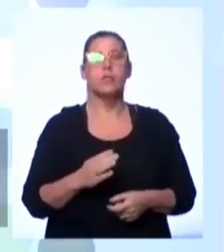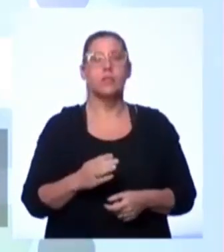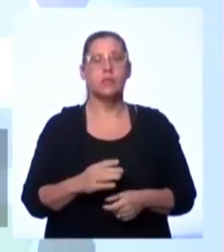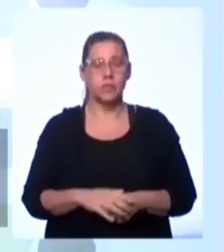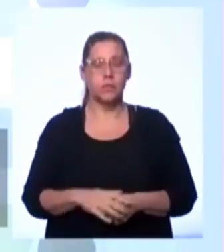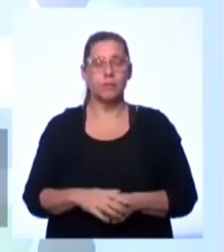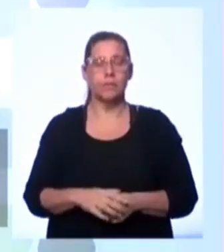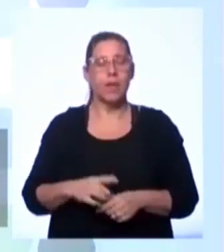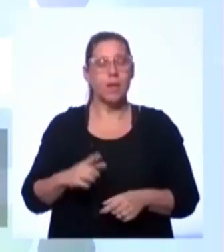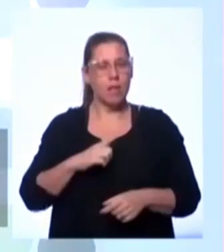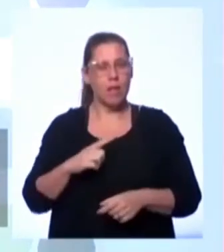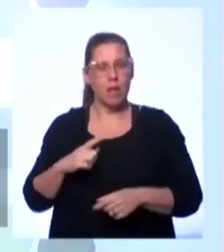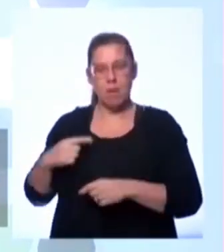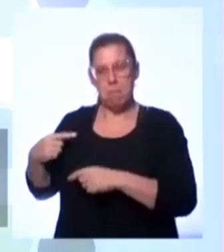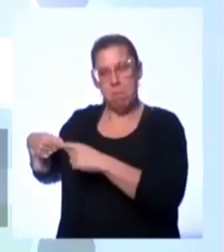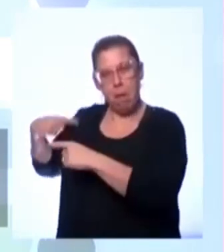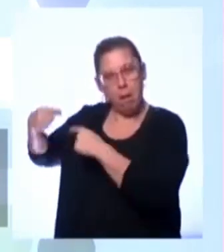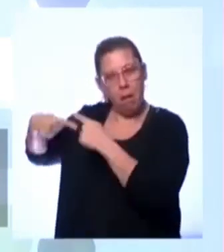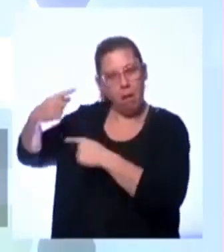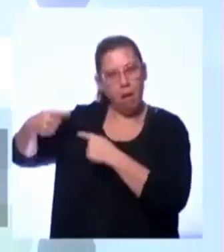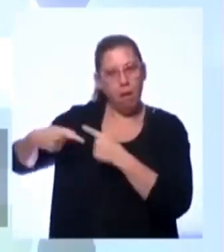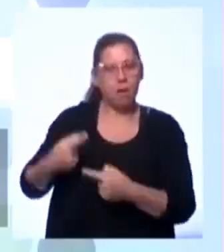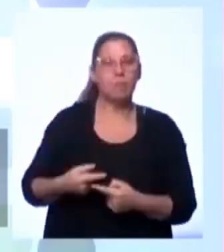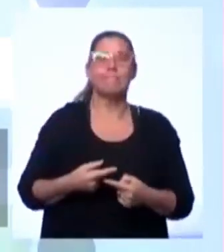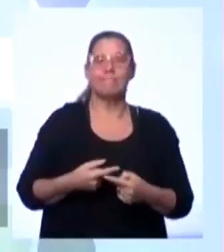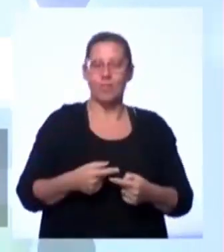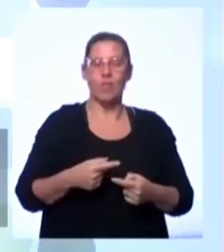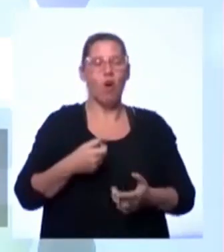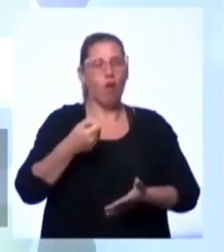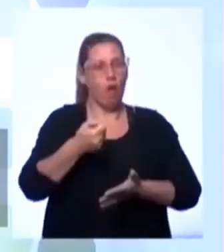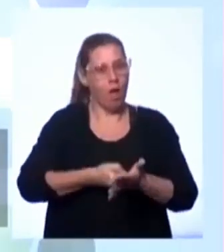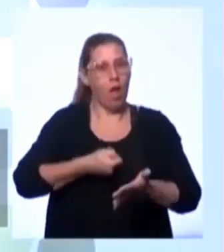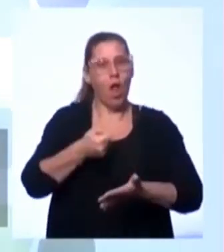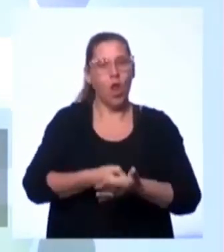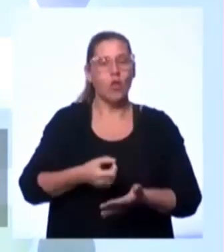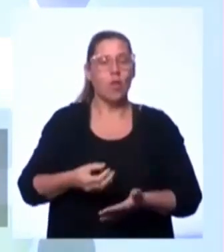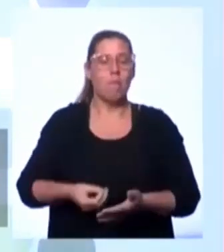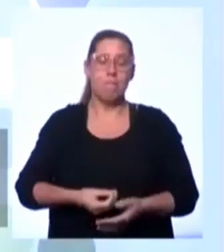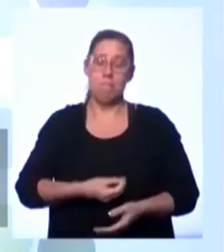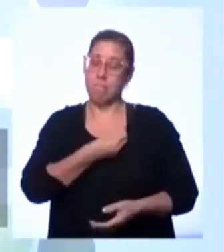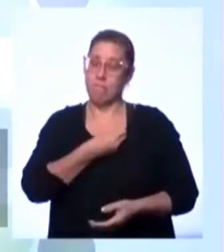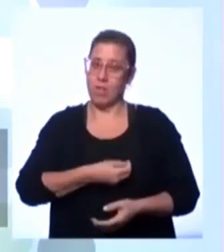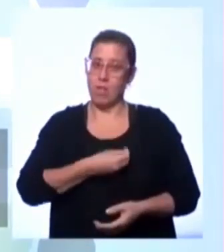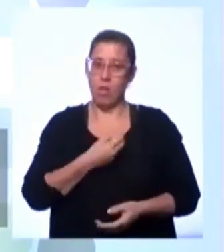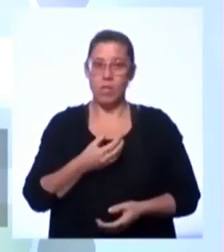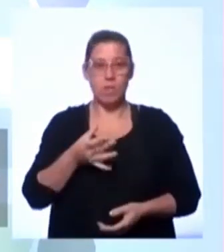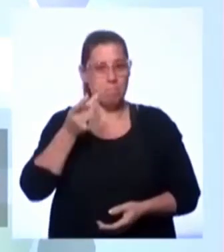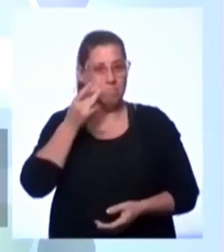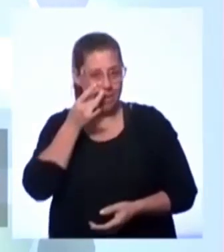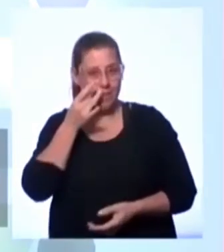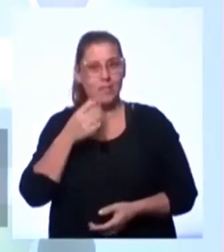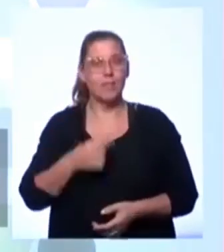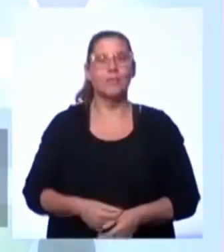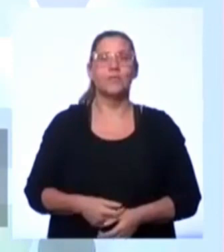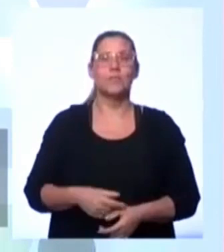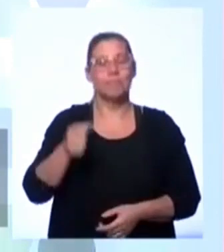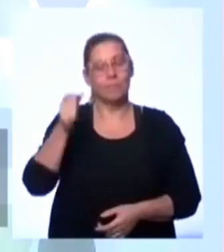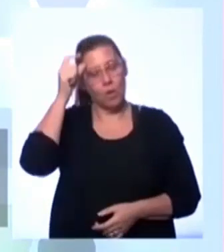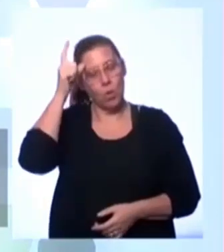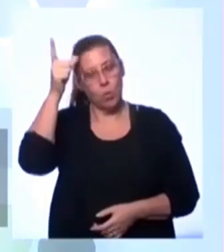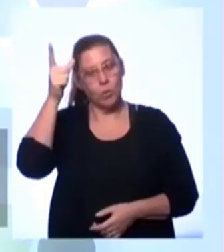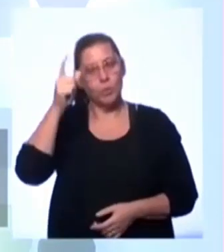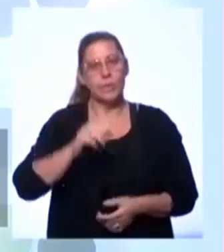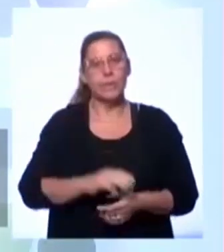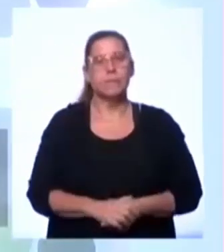essa herança dessas diferentes resistências estão presentes na nossa cultura e no nosso cotidiano também. Vai aparecer para